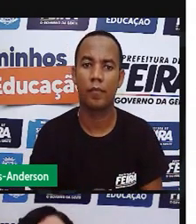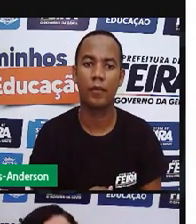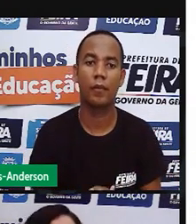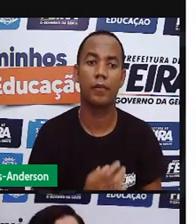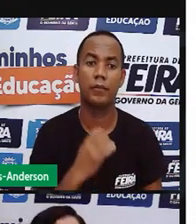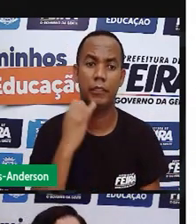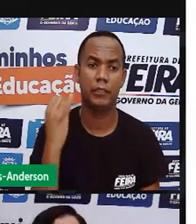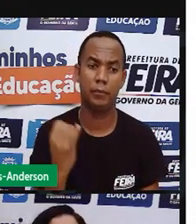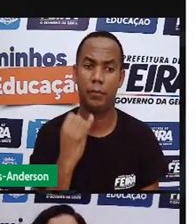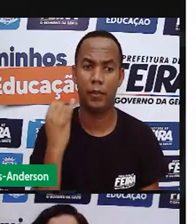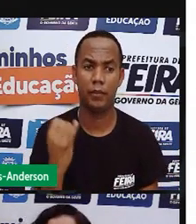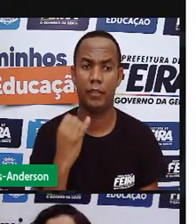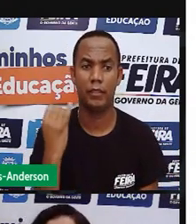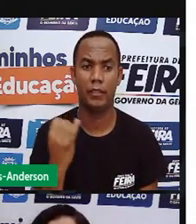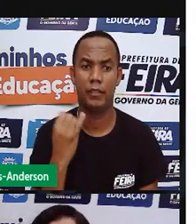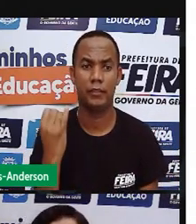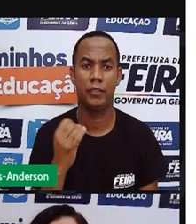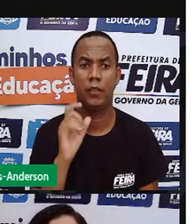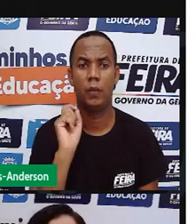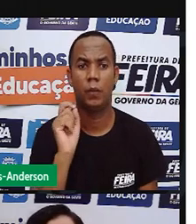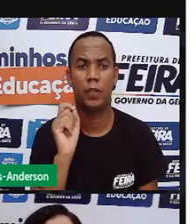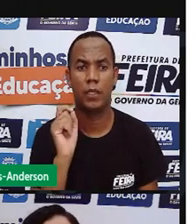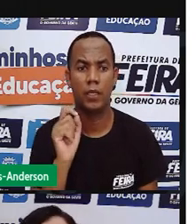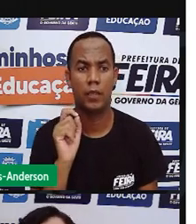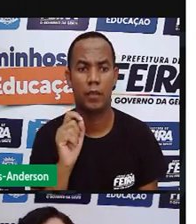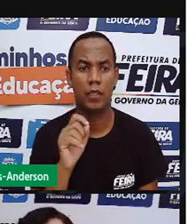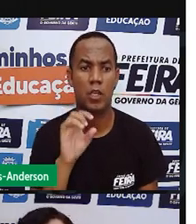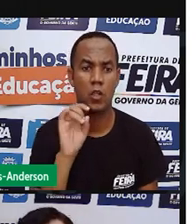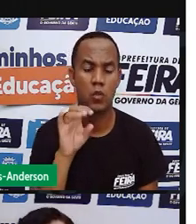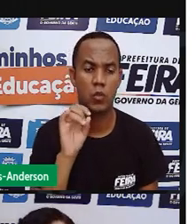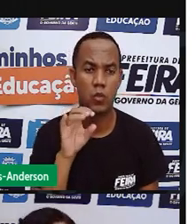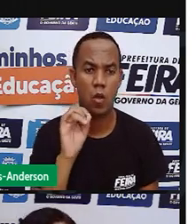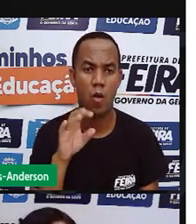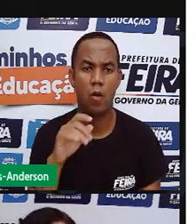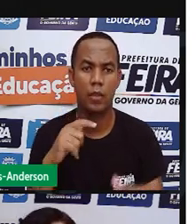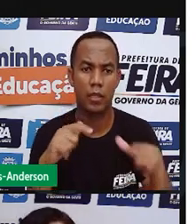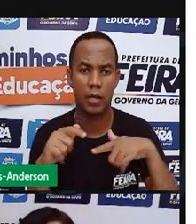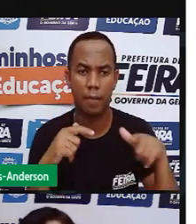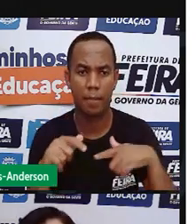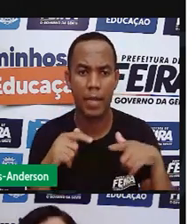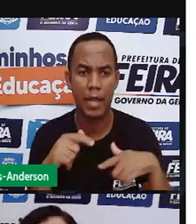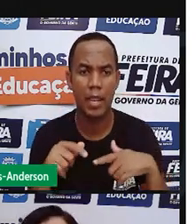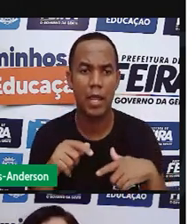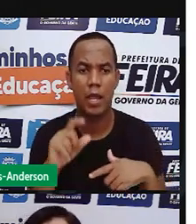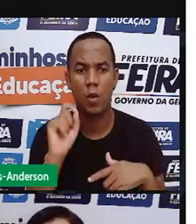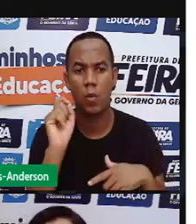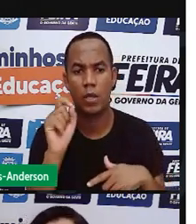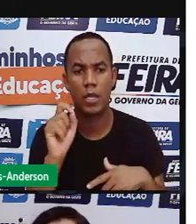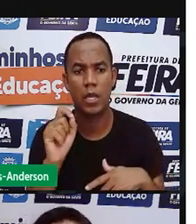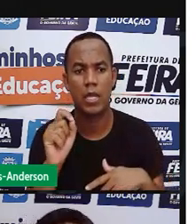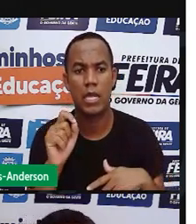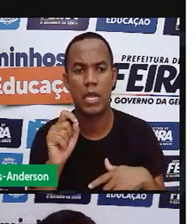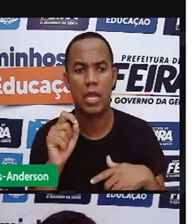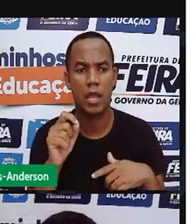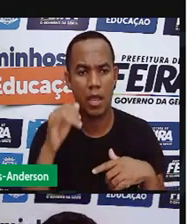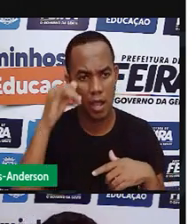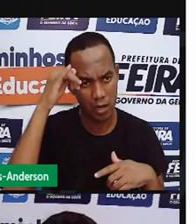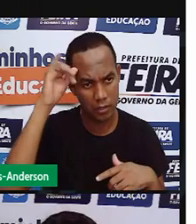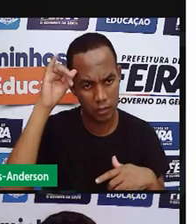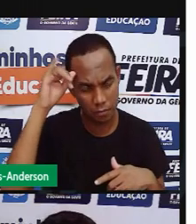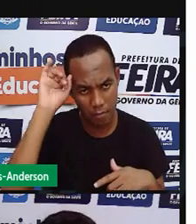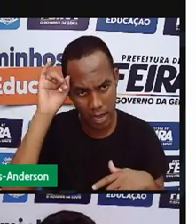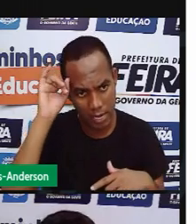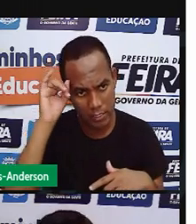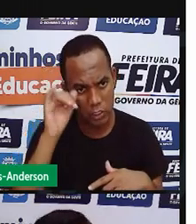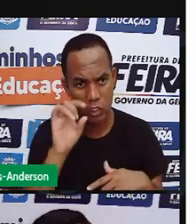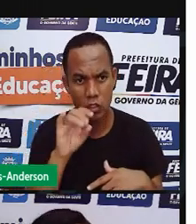interessante. A pecuária não só trabalha, não só cria animais de grande